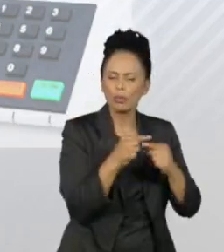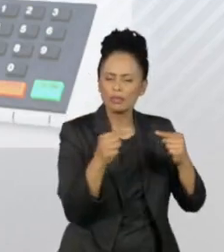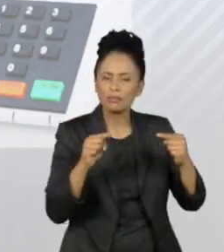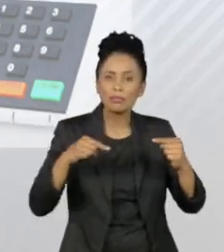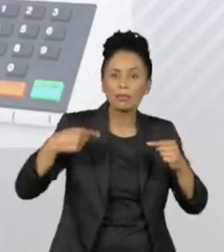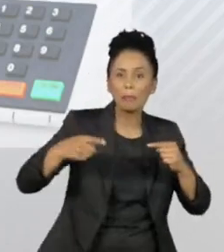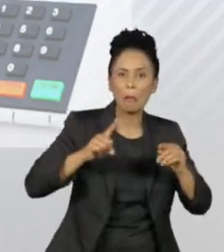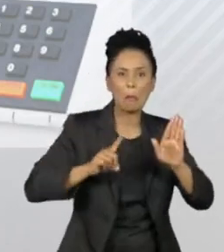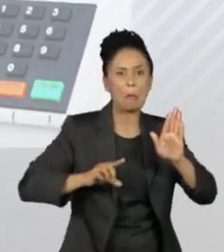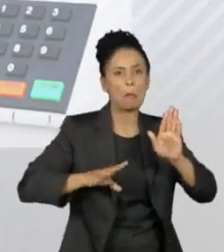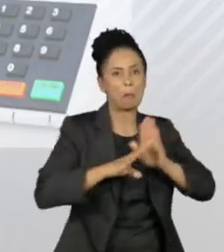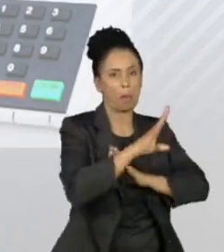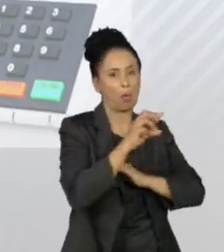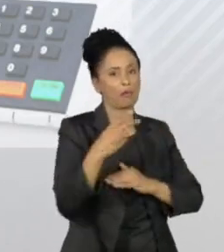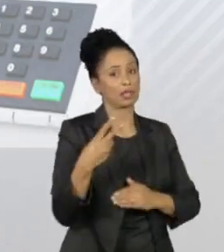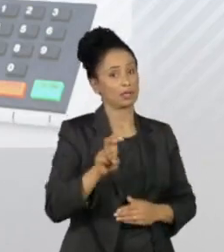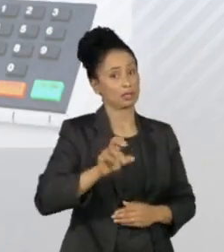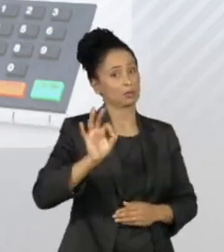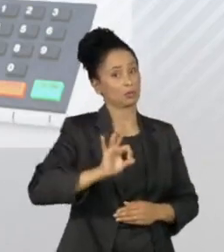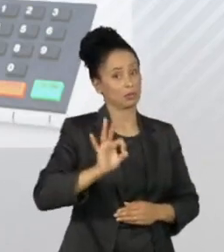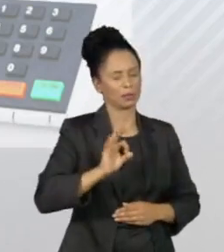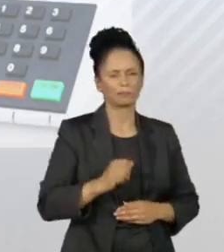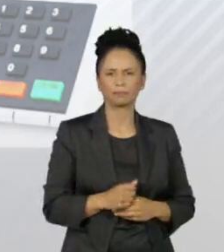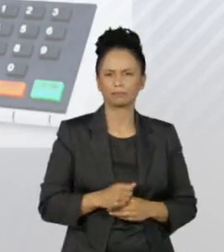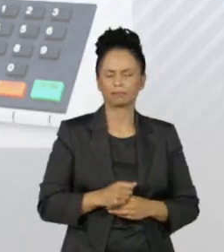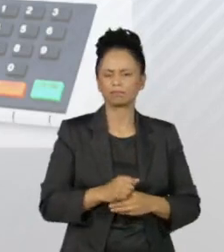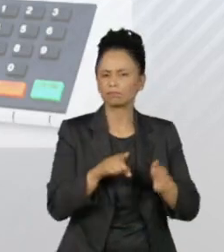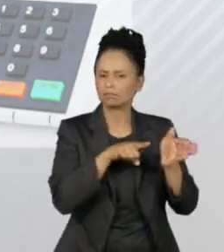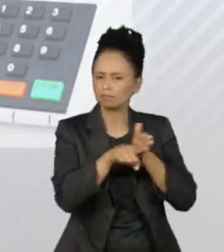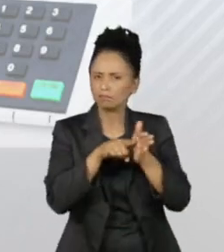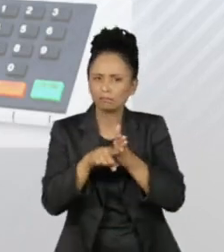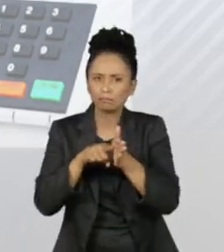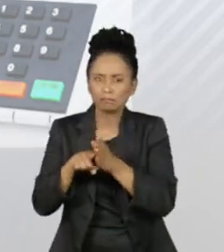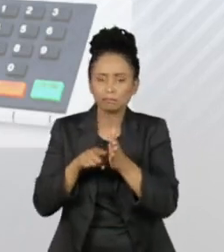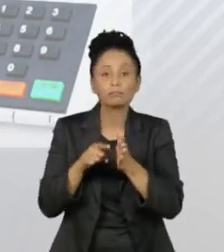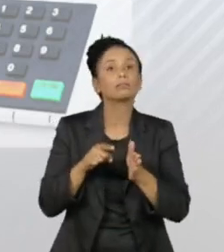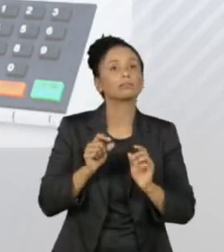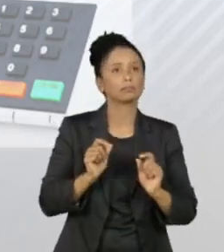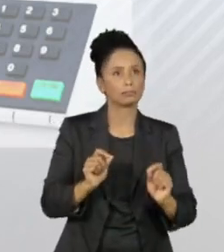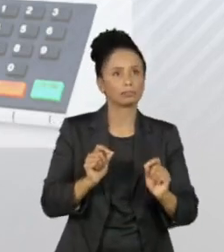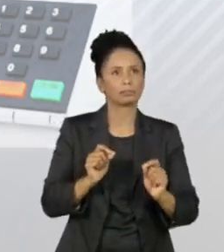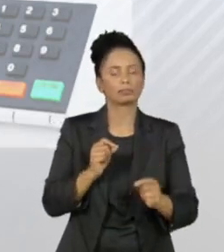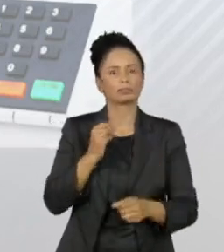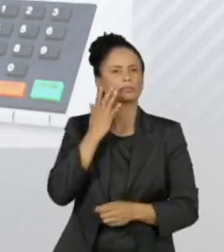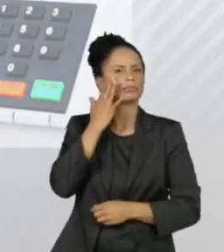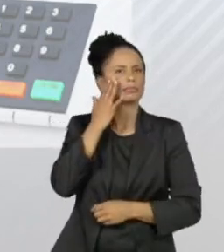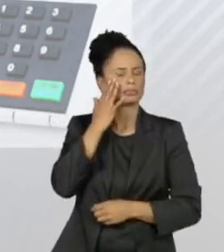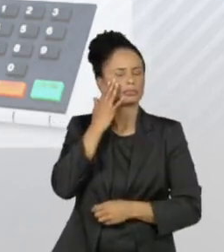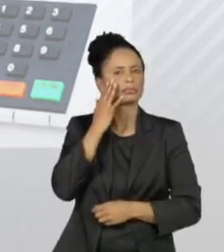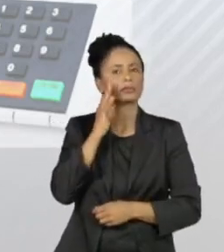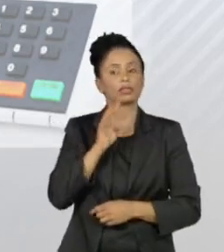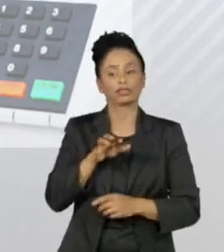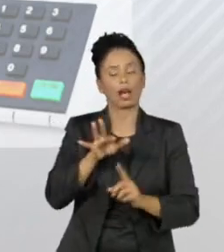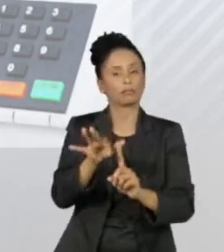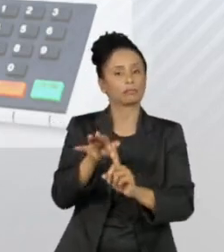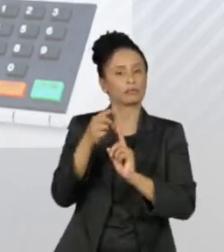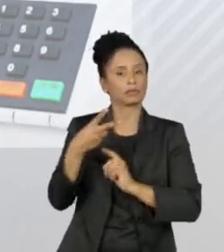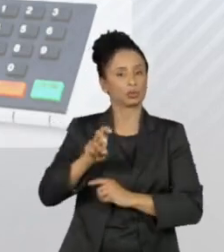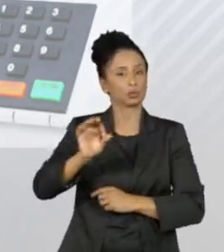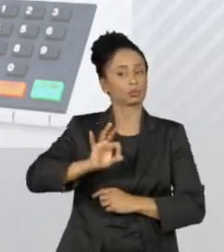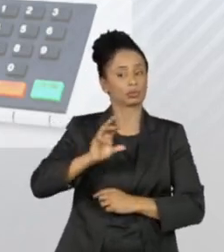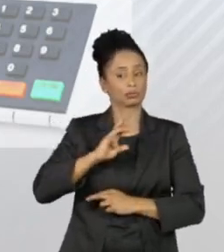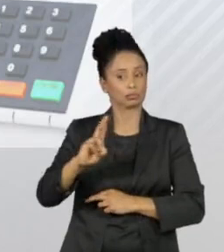subiu para 25%. Na consulta mais recente, Tarcísio de Freitas foi lembrado por 20% dos que responderam à